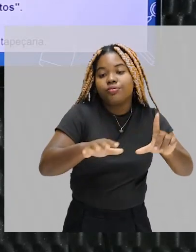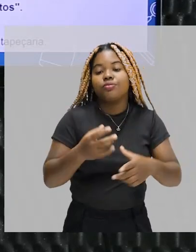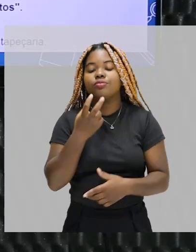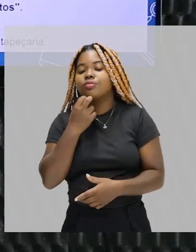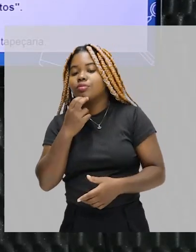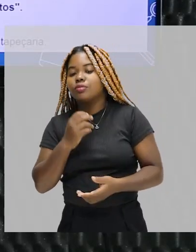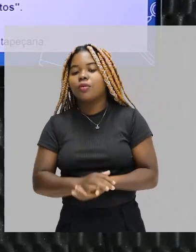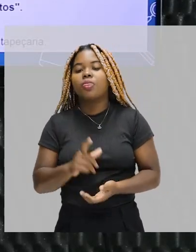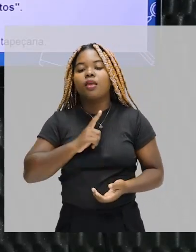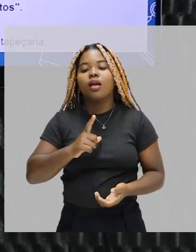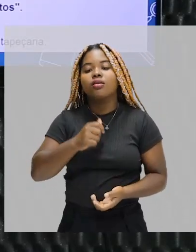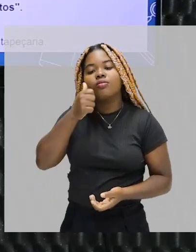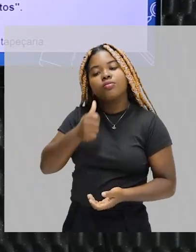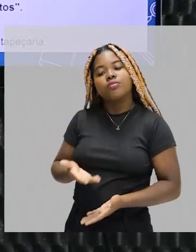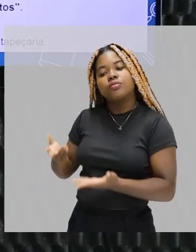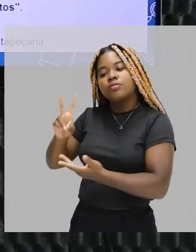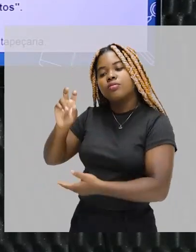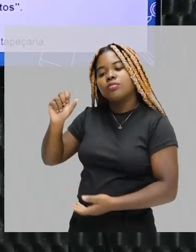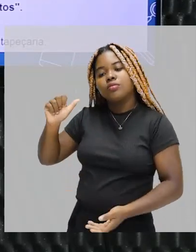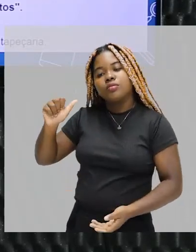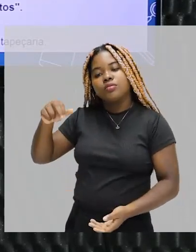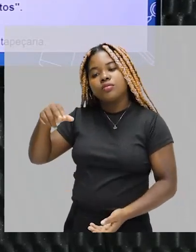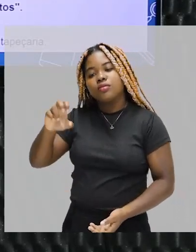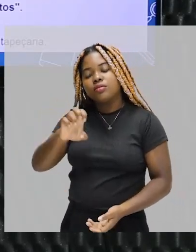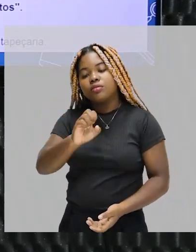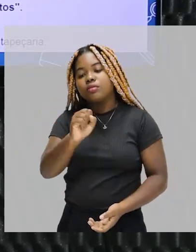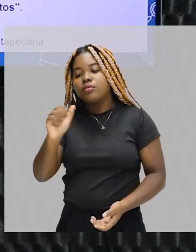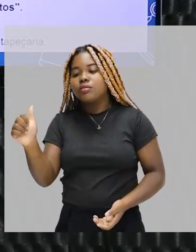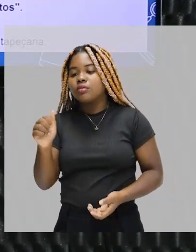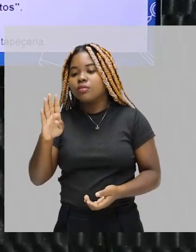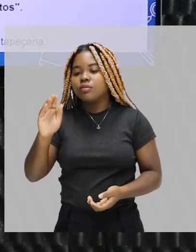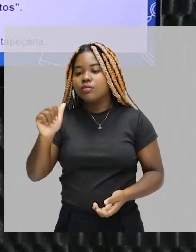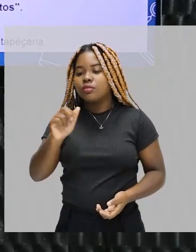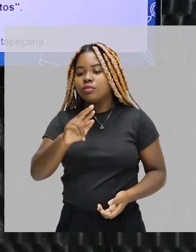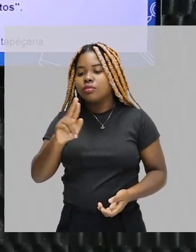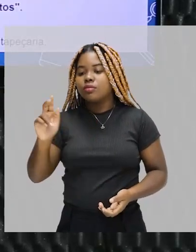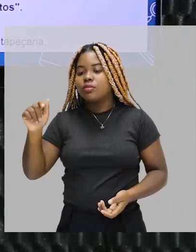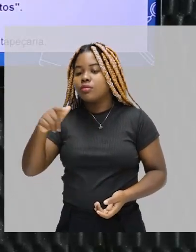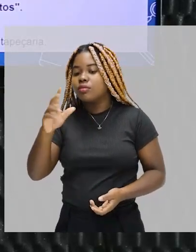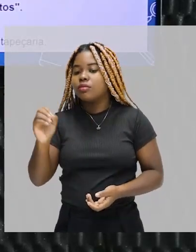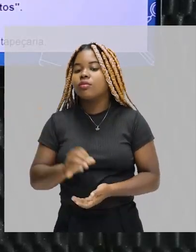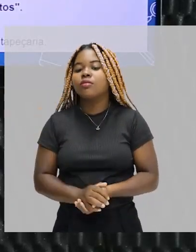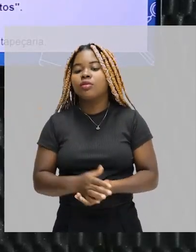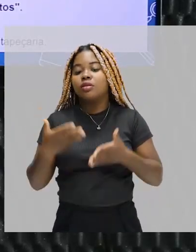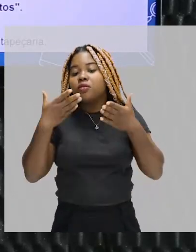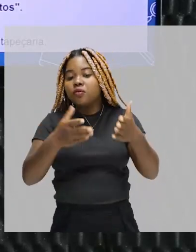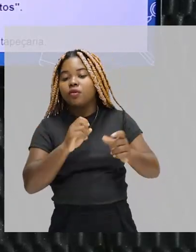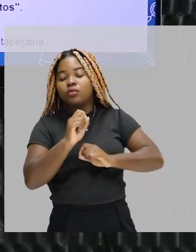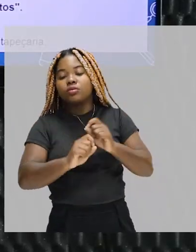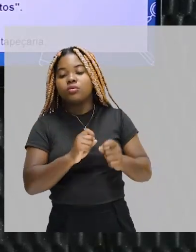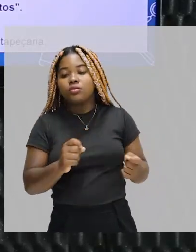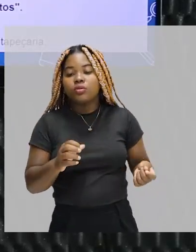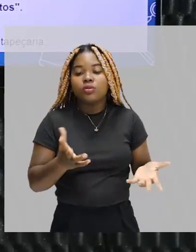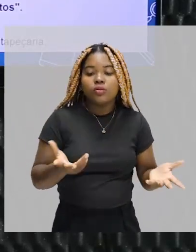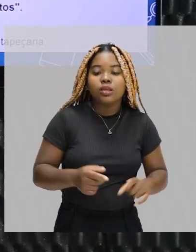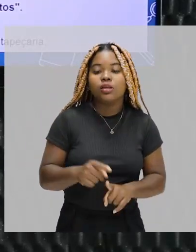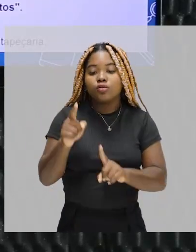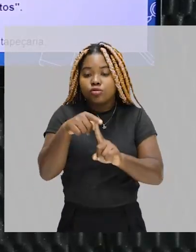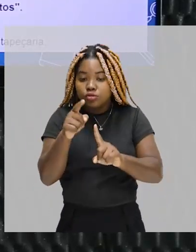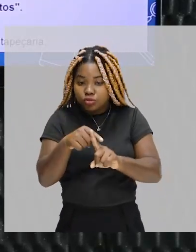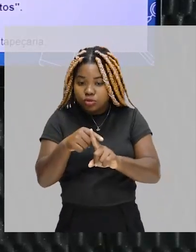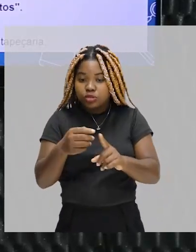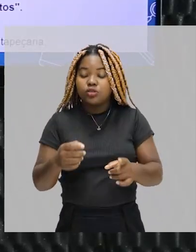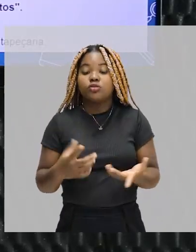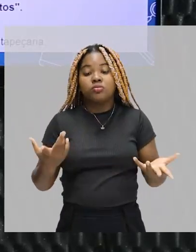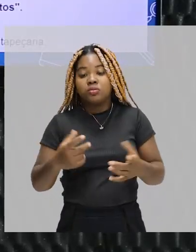a Luísa Caldari e a Vanessa Barragão, que trabalham a tapeçaria como técnica, mas o trabalho final é a obra de